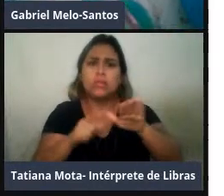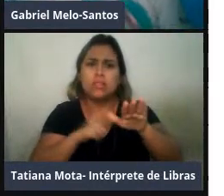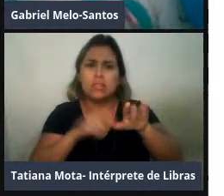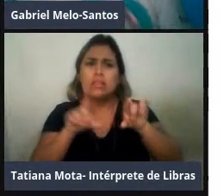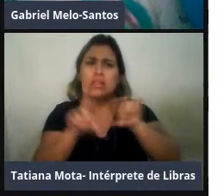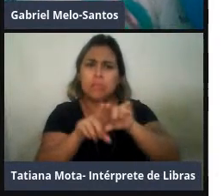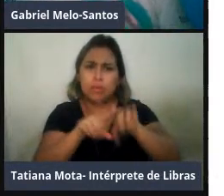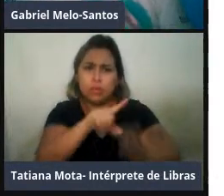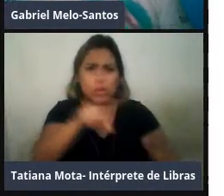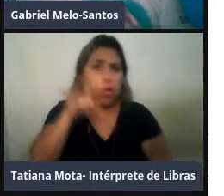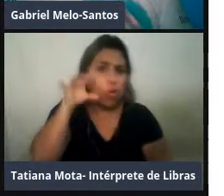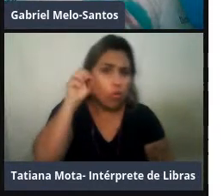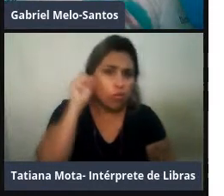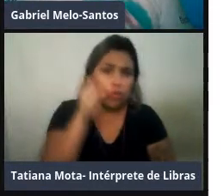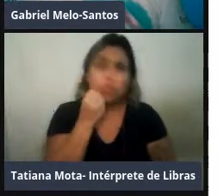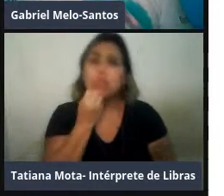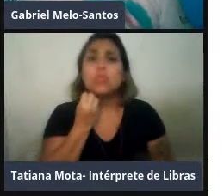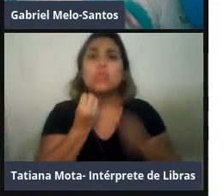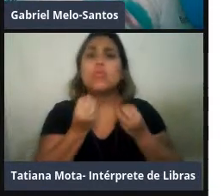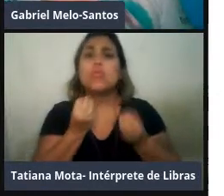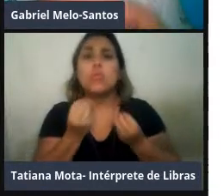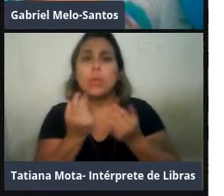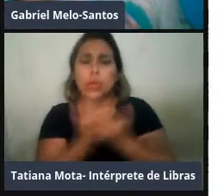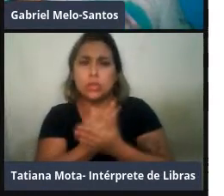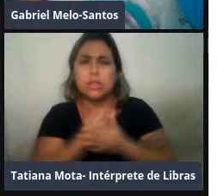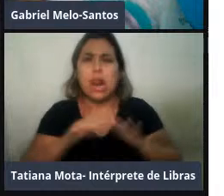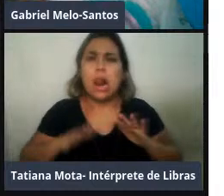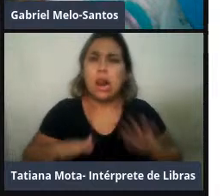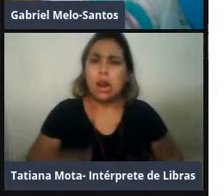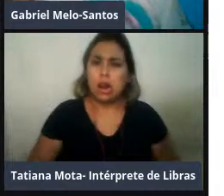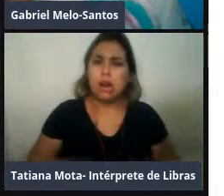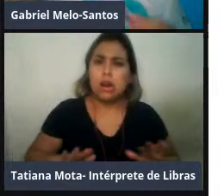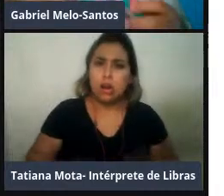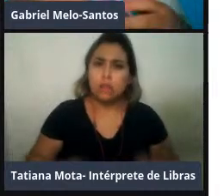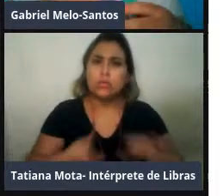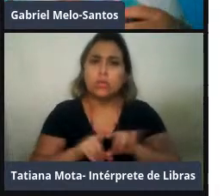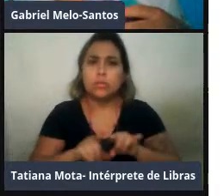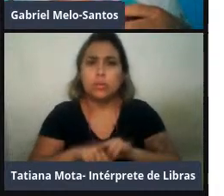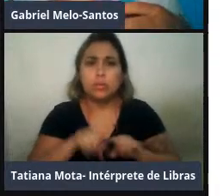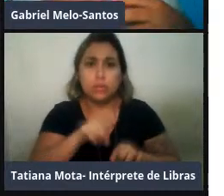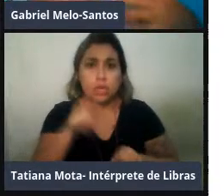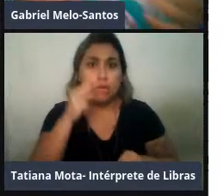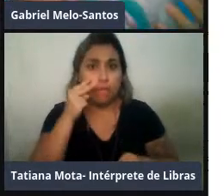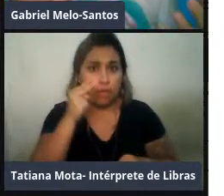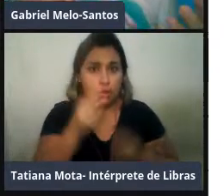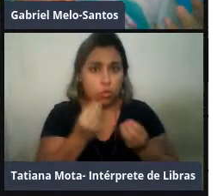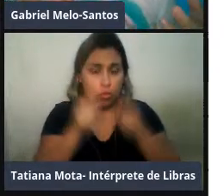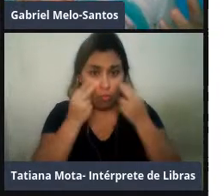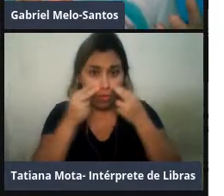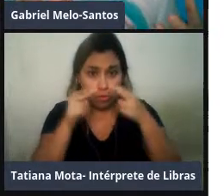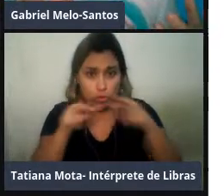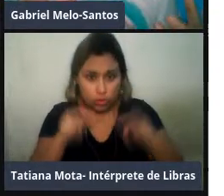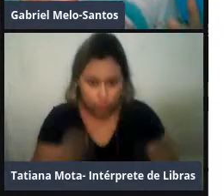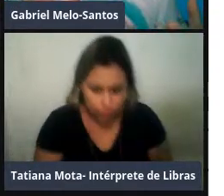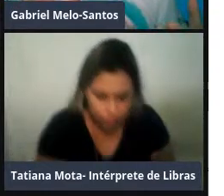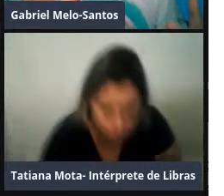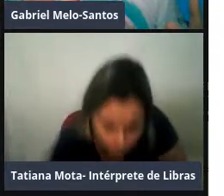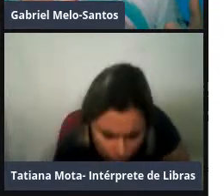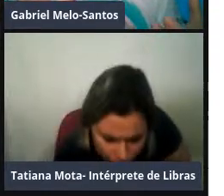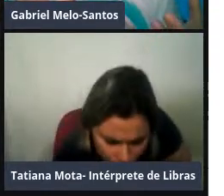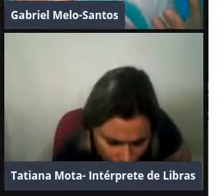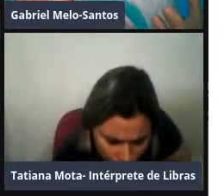então eu dei uma editada para os seus animais lentos e poderem visualizar. Então, porque é interessante da gente conseguir